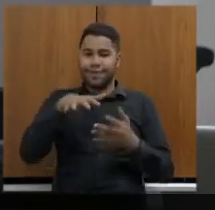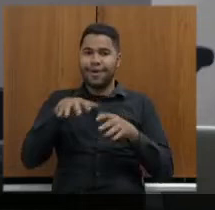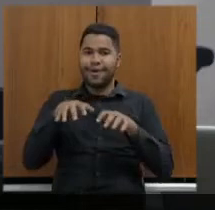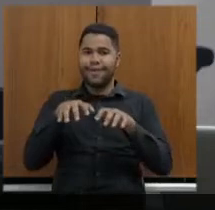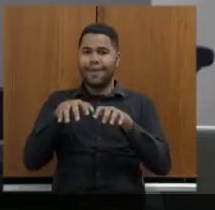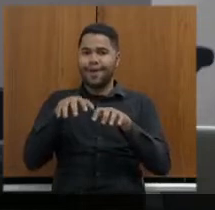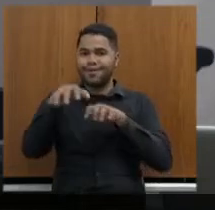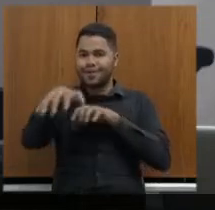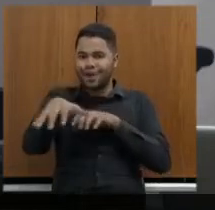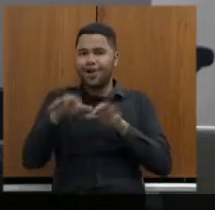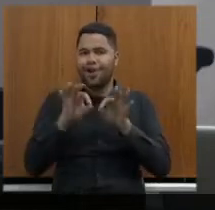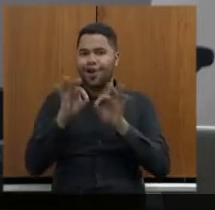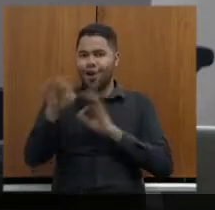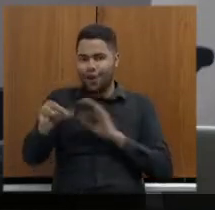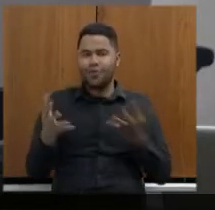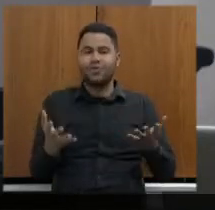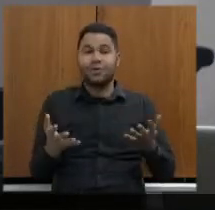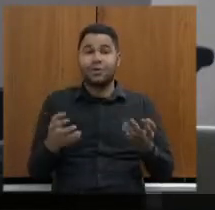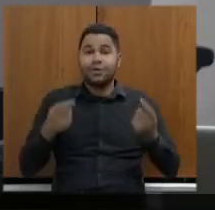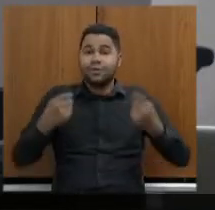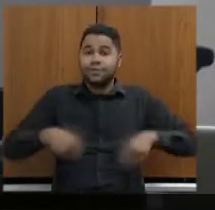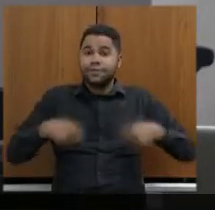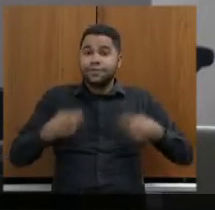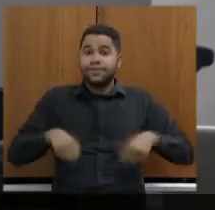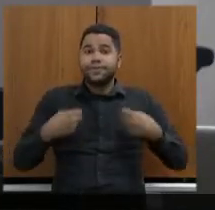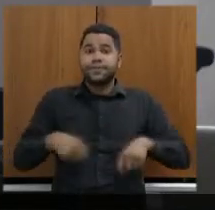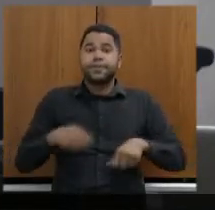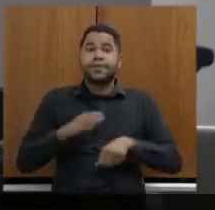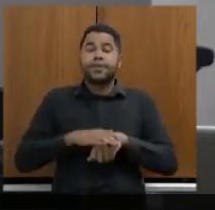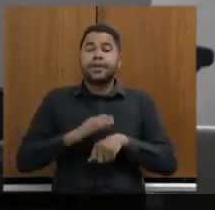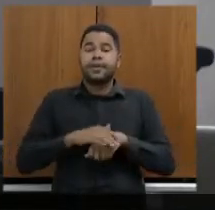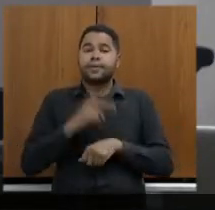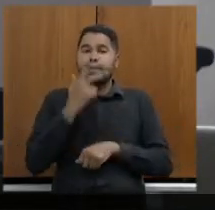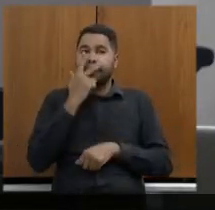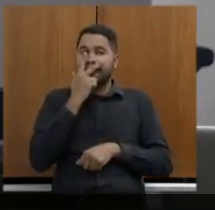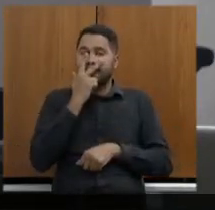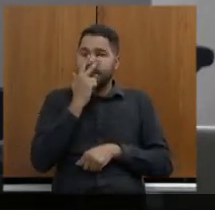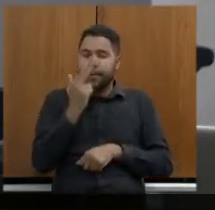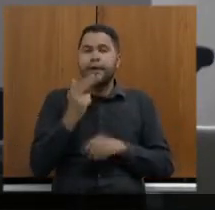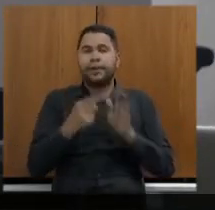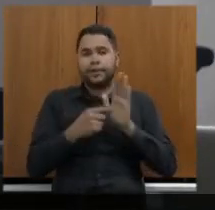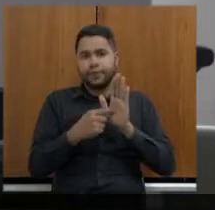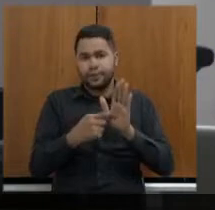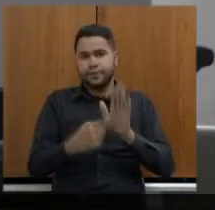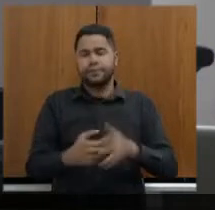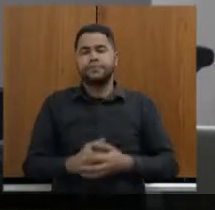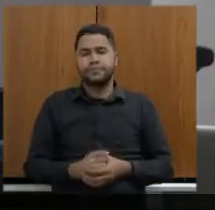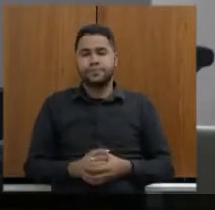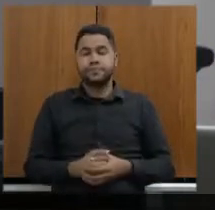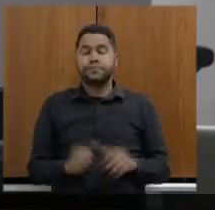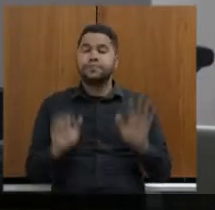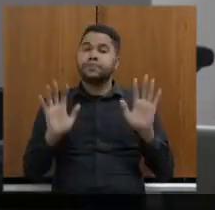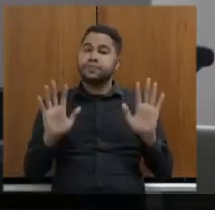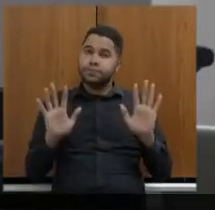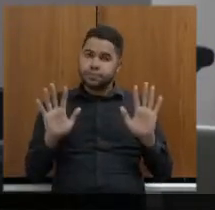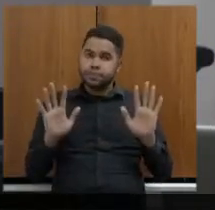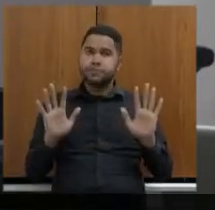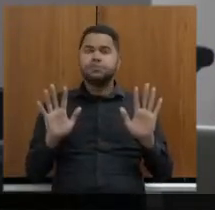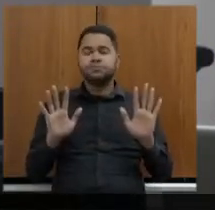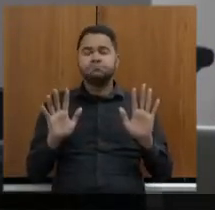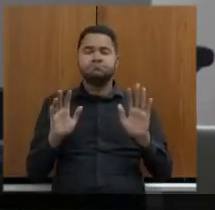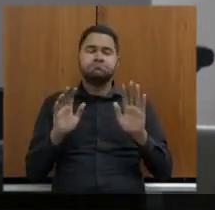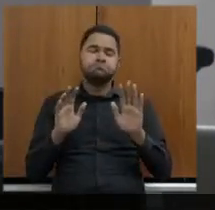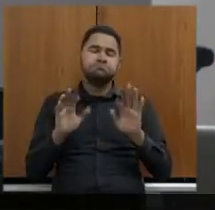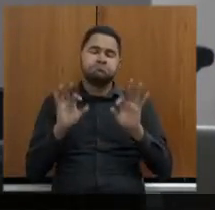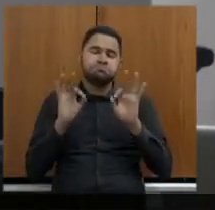periféricas então a necessidade da obra me parece bastante evidente mas óbvio